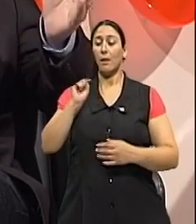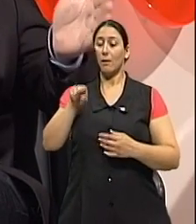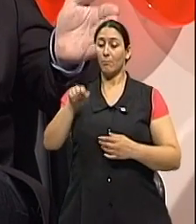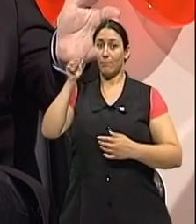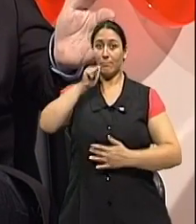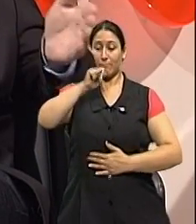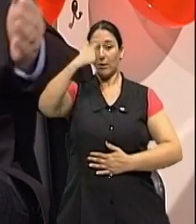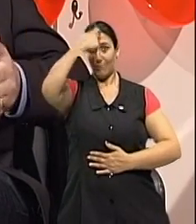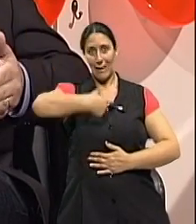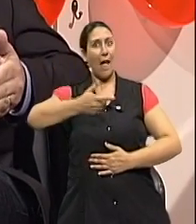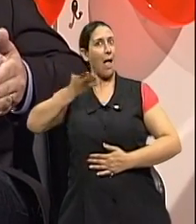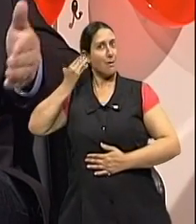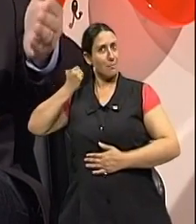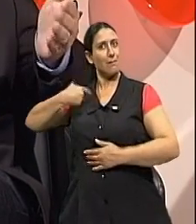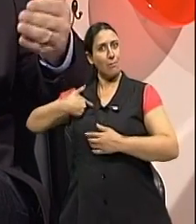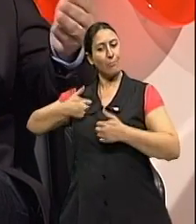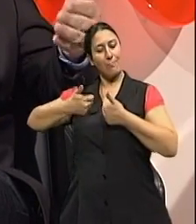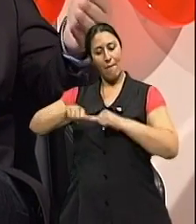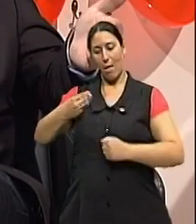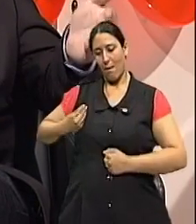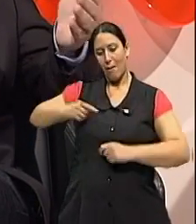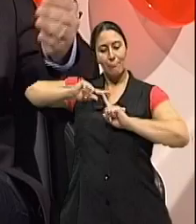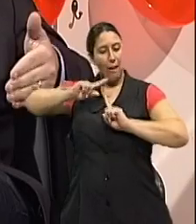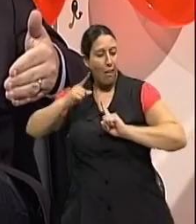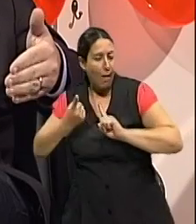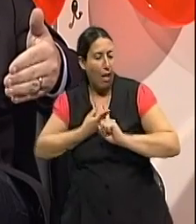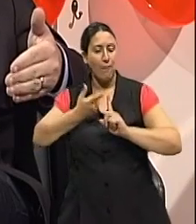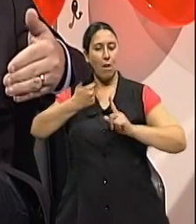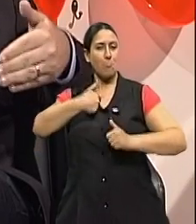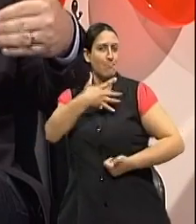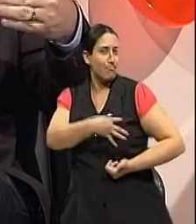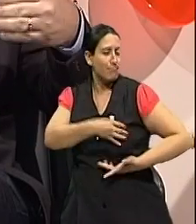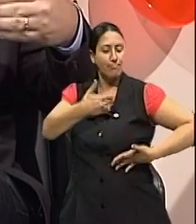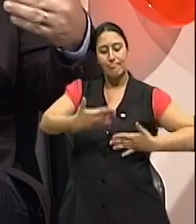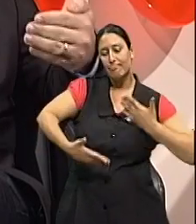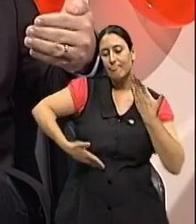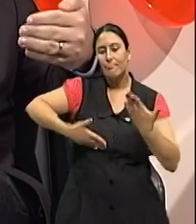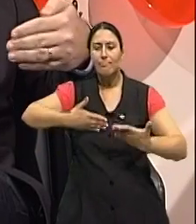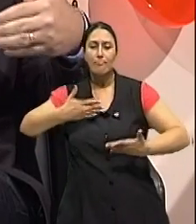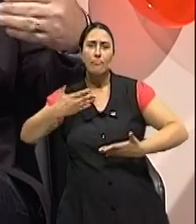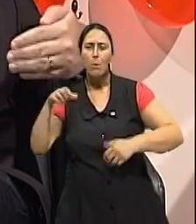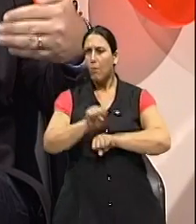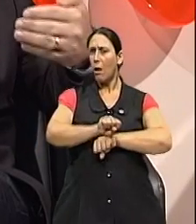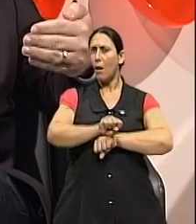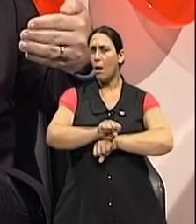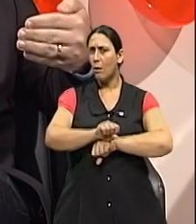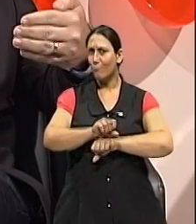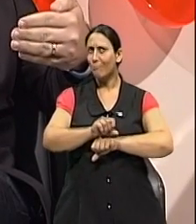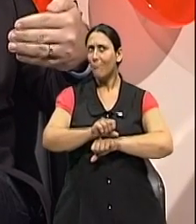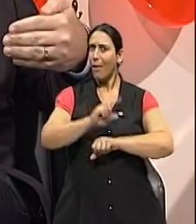da vida não reprodutiva, a vida, perdão, da vida reprodutiva para a vida não reprodutiva, ela faz parte de um processo